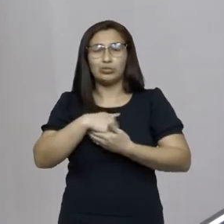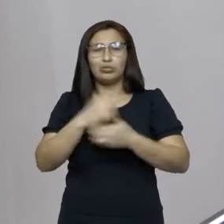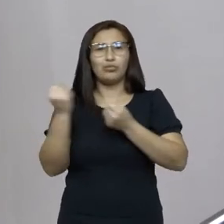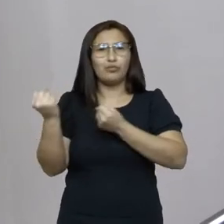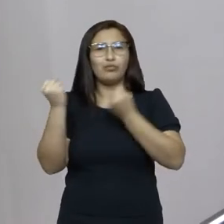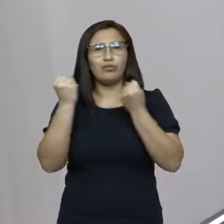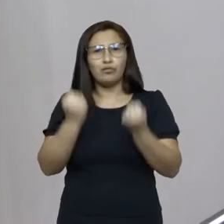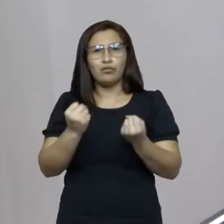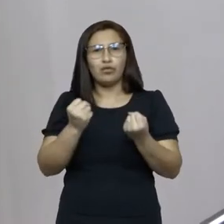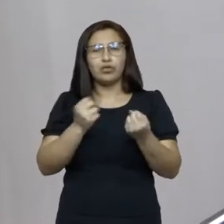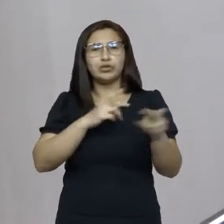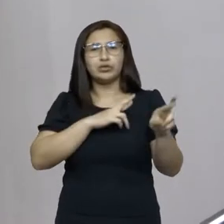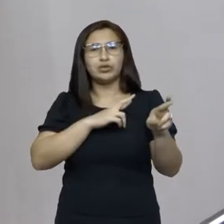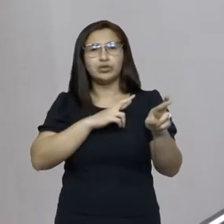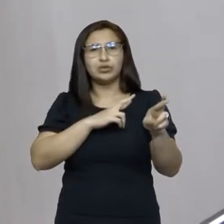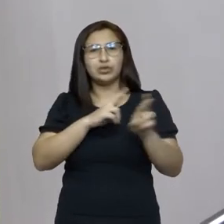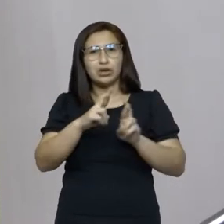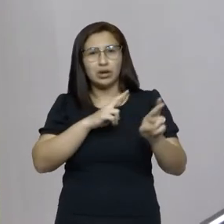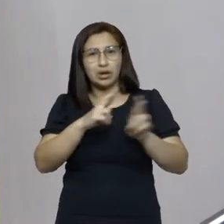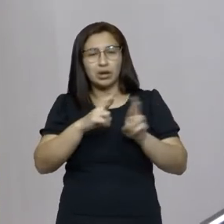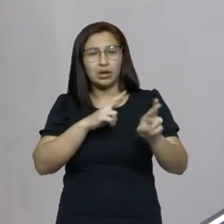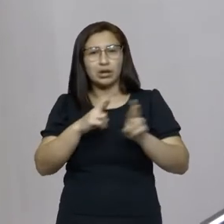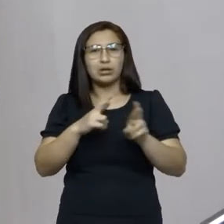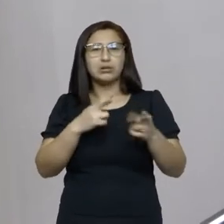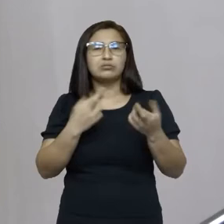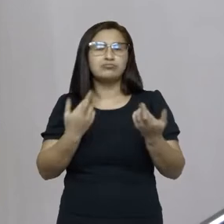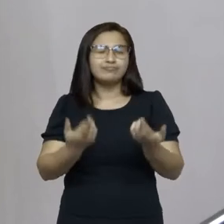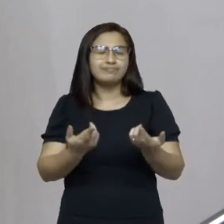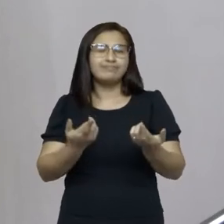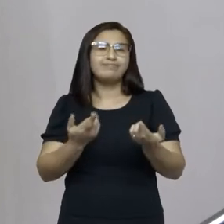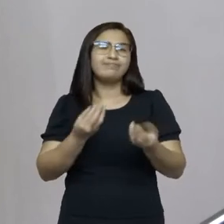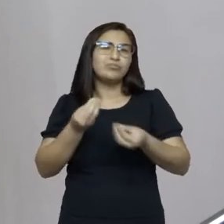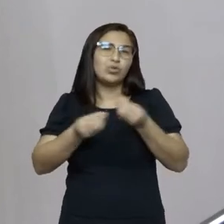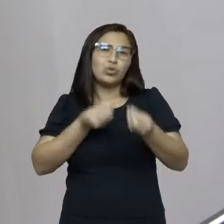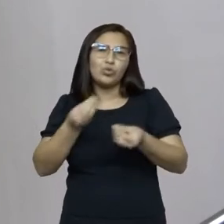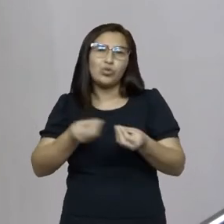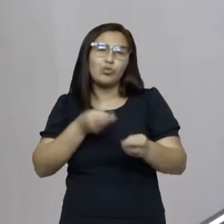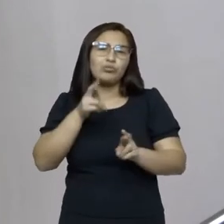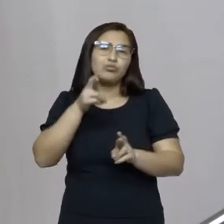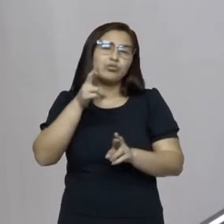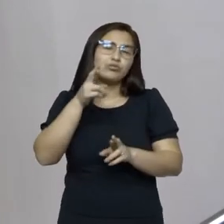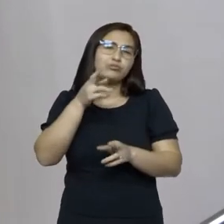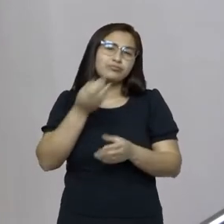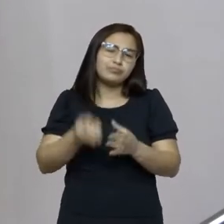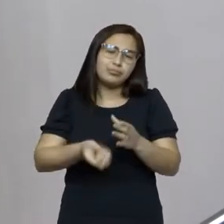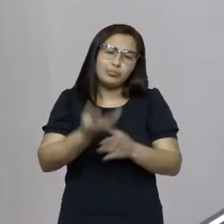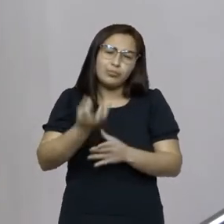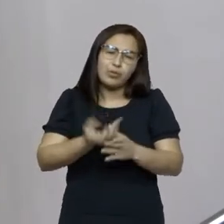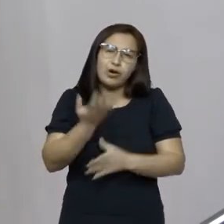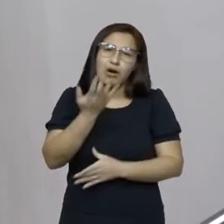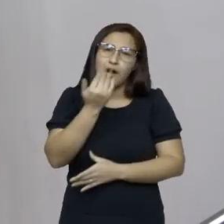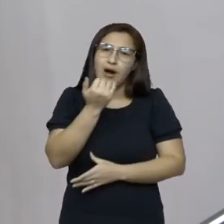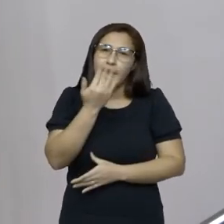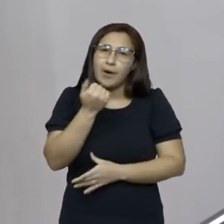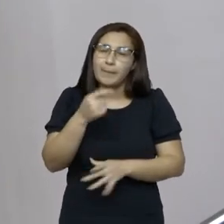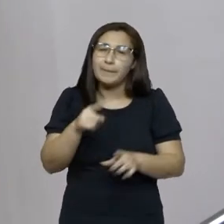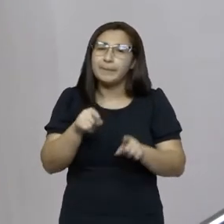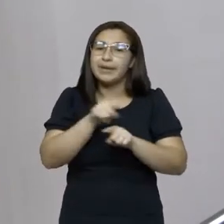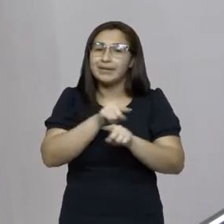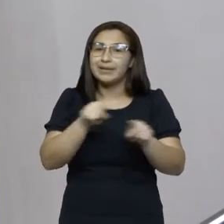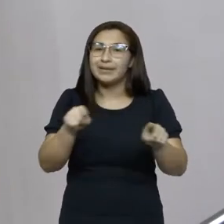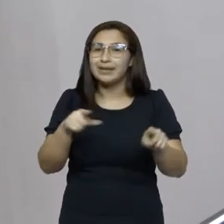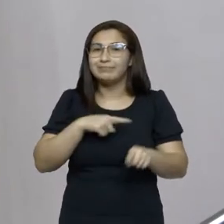entre a forma e a maneira de se produzir e o alimento de fato produzido.